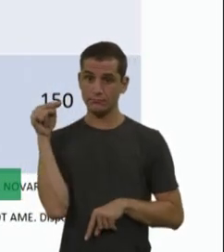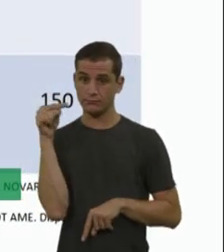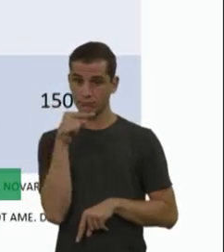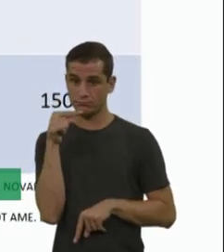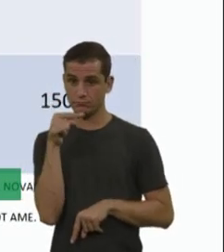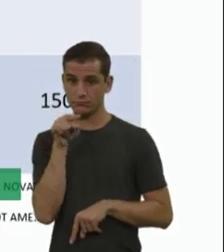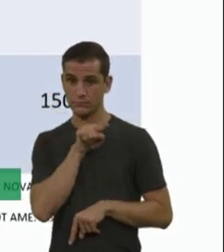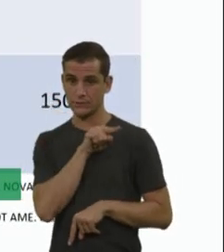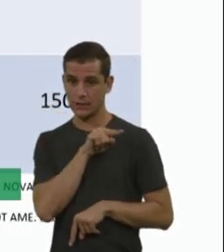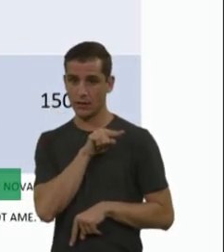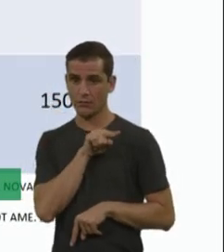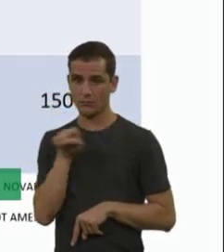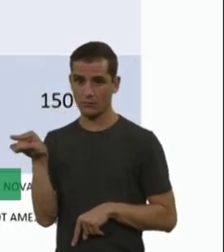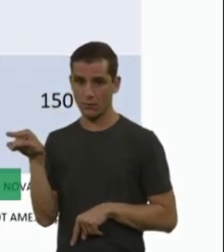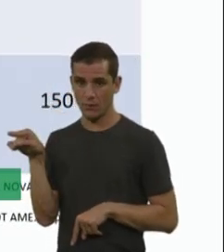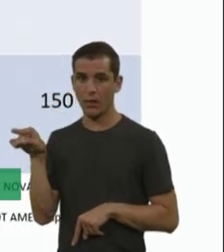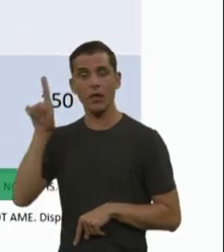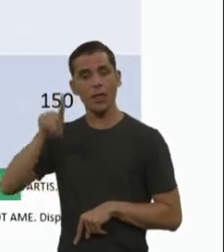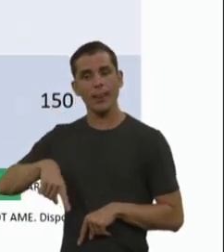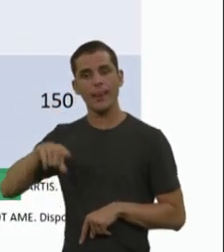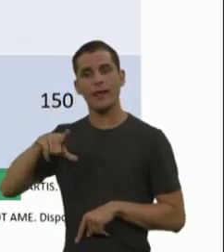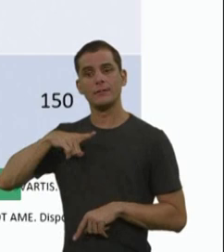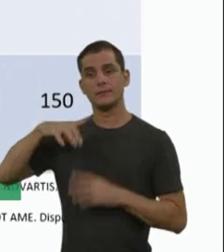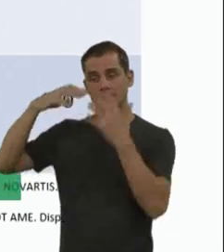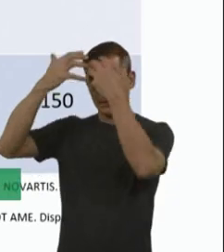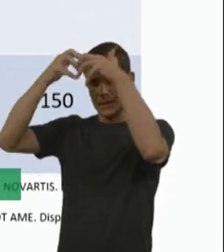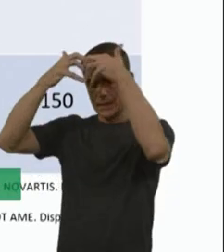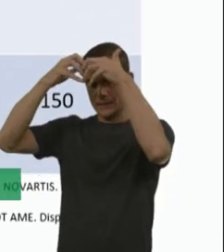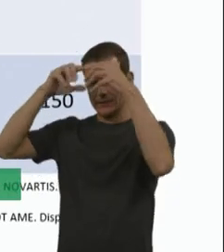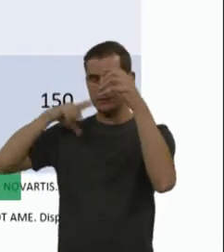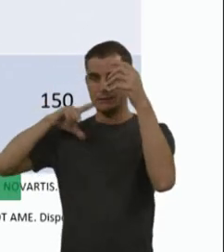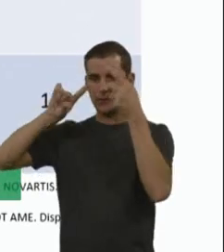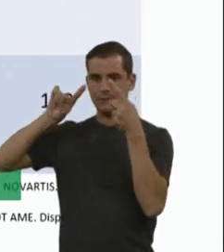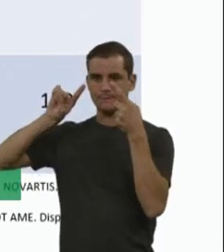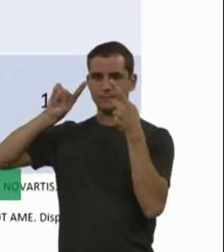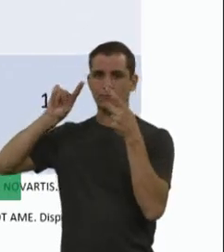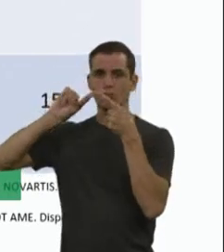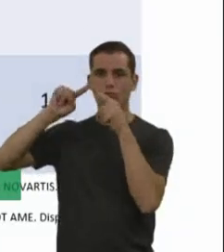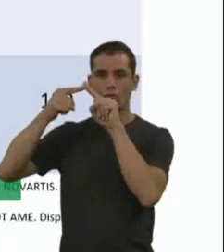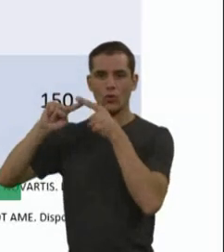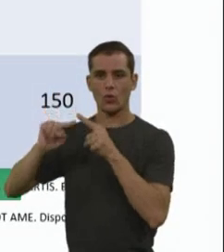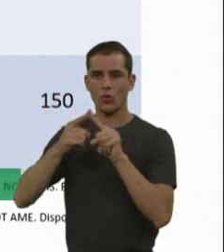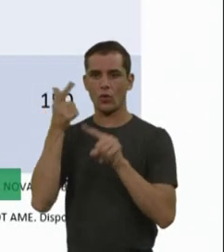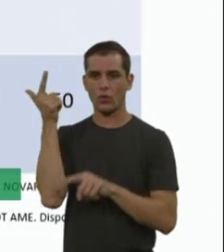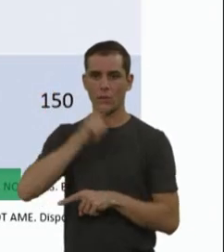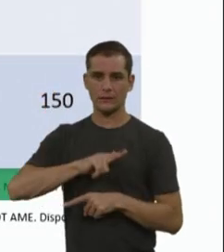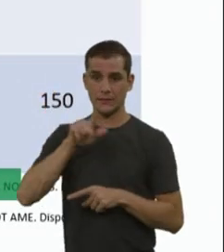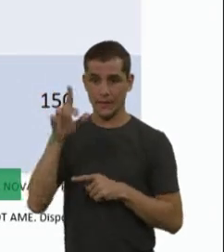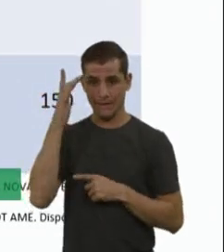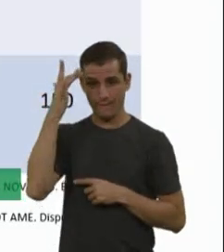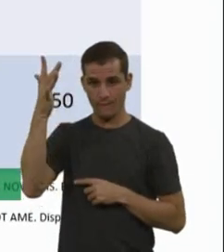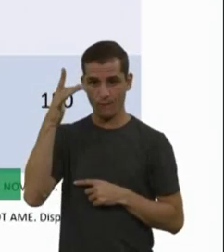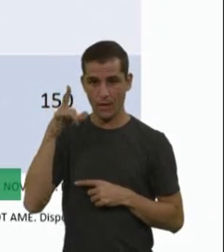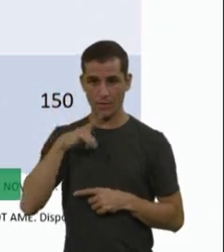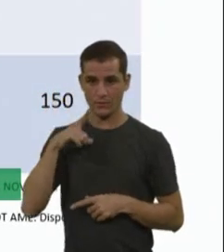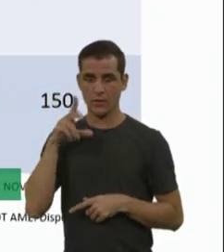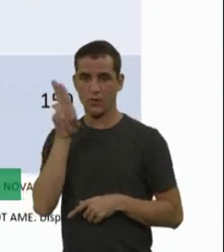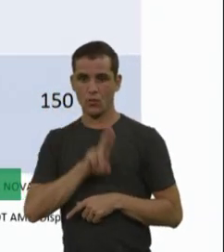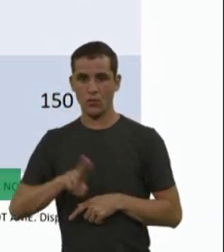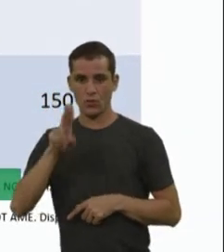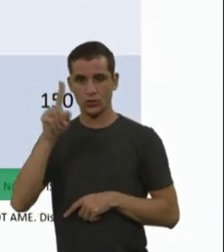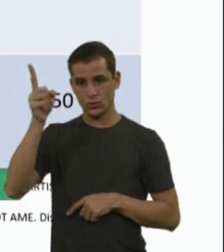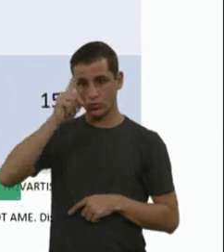isso ele cruza a barreira hematoencefálica, ele pode, então, né, tem essa facilidade dele ser aplicado, né, com uso diário